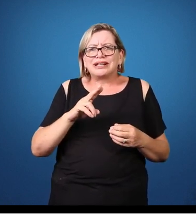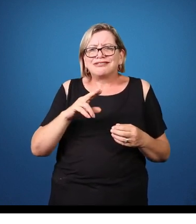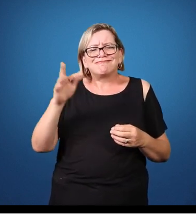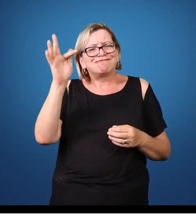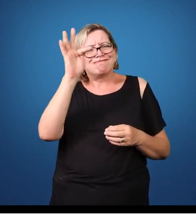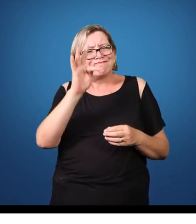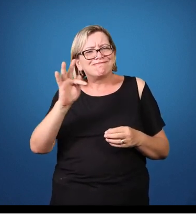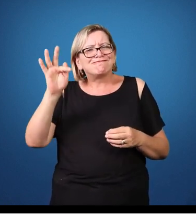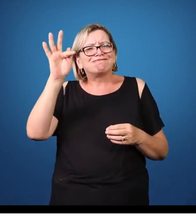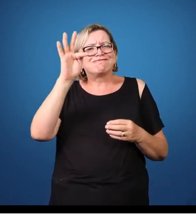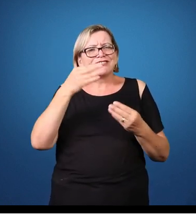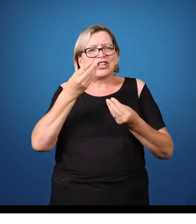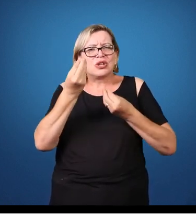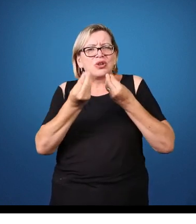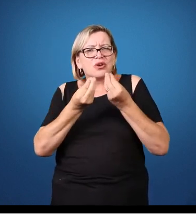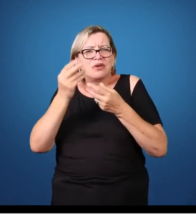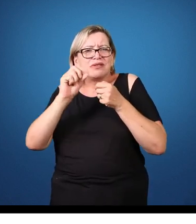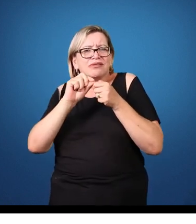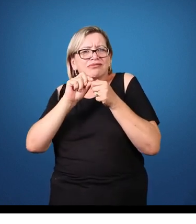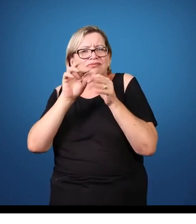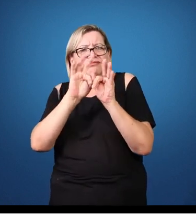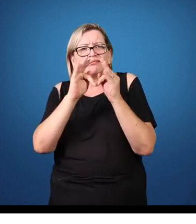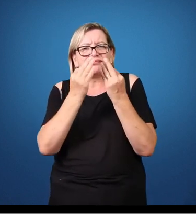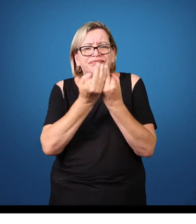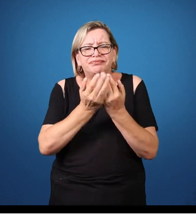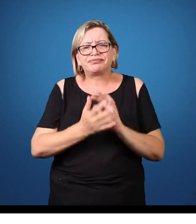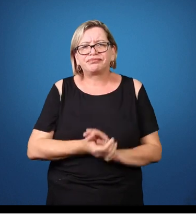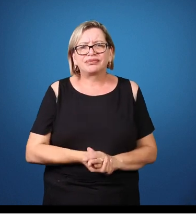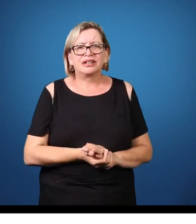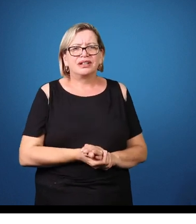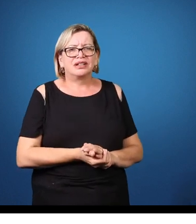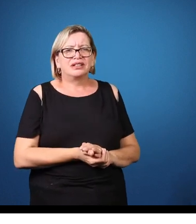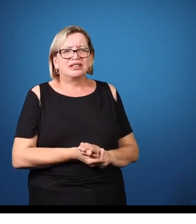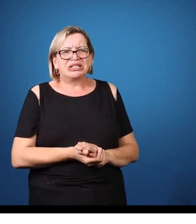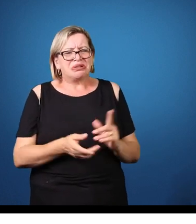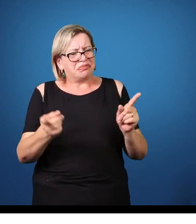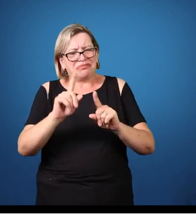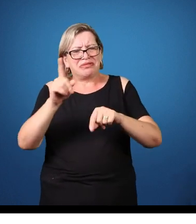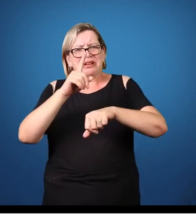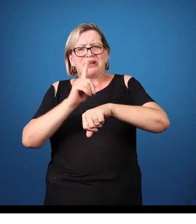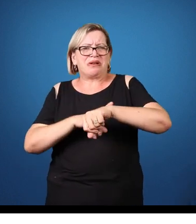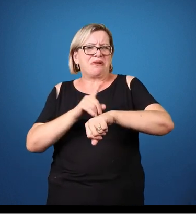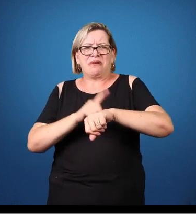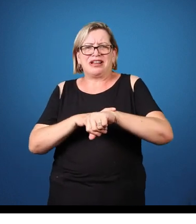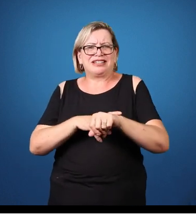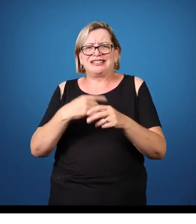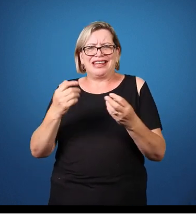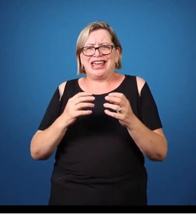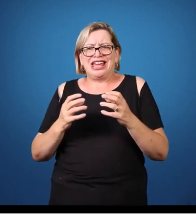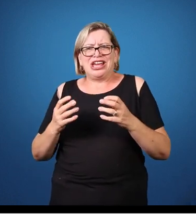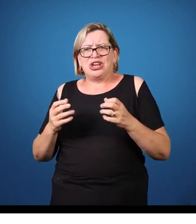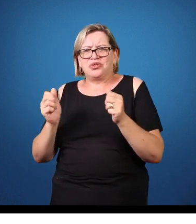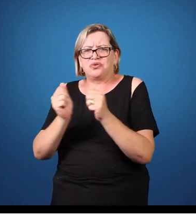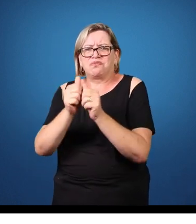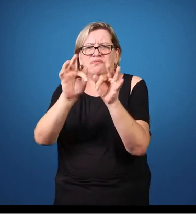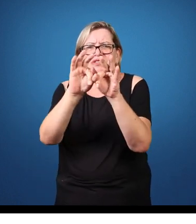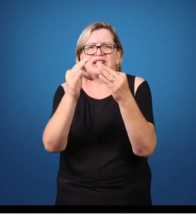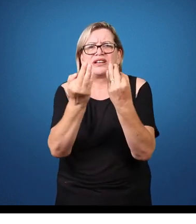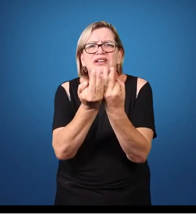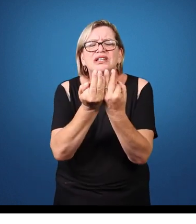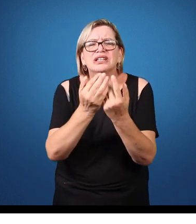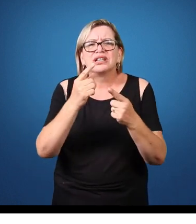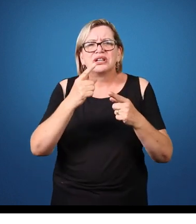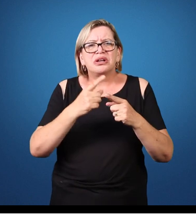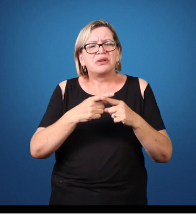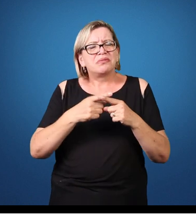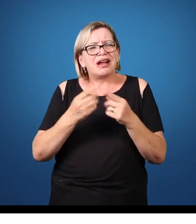Ou não é o momento mais de buscar envolvê-los, já que os alunos estão entrando na fase adulta? Esse é um dilema que a gente tem.